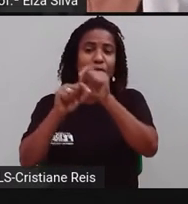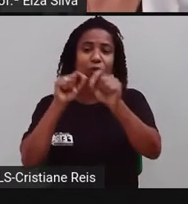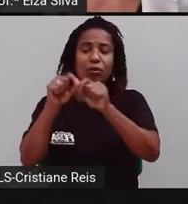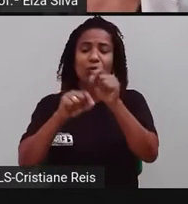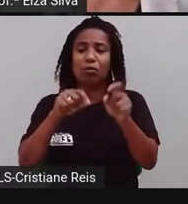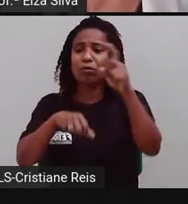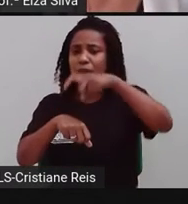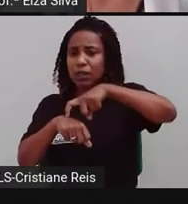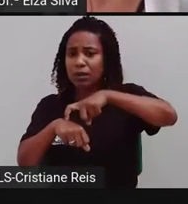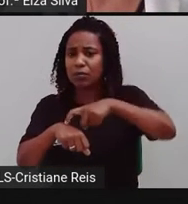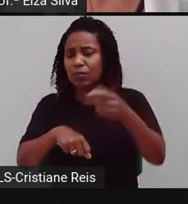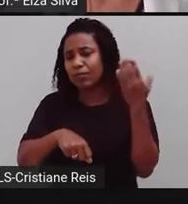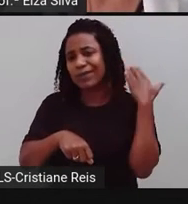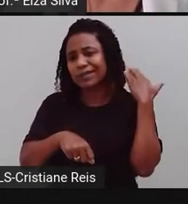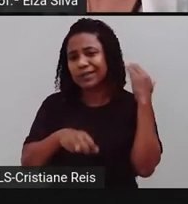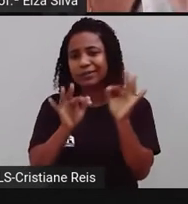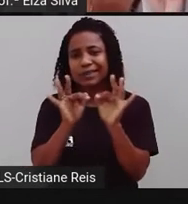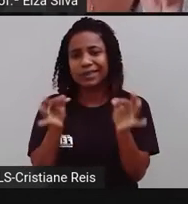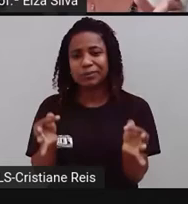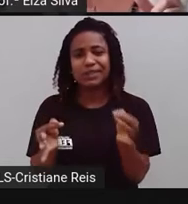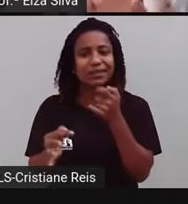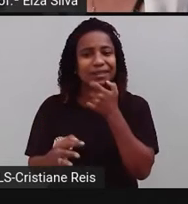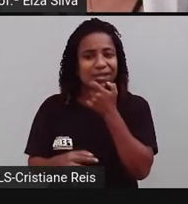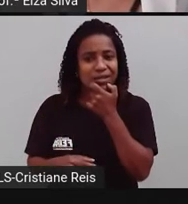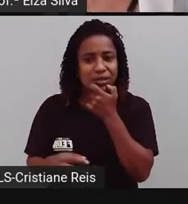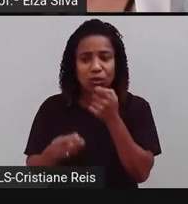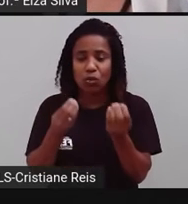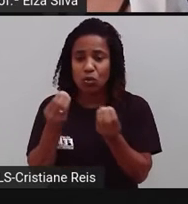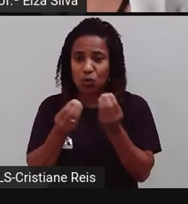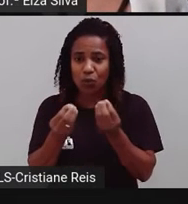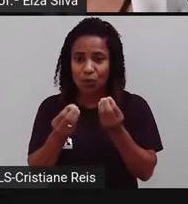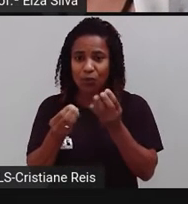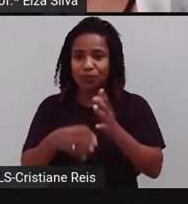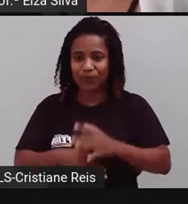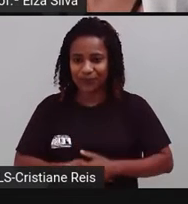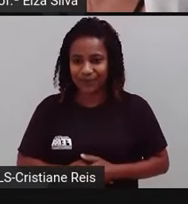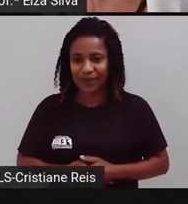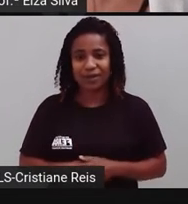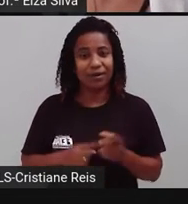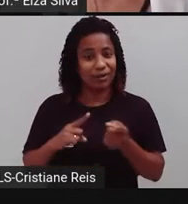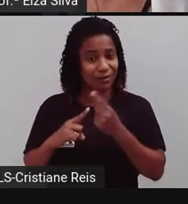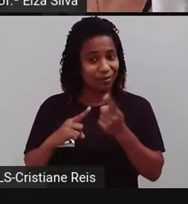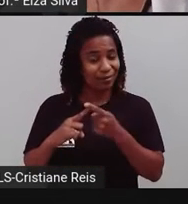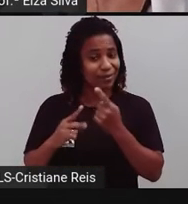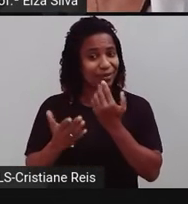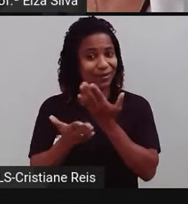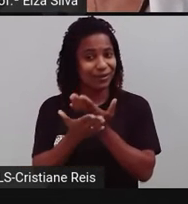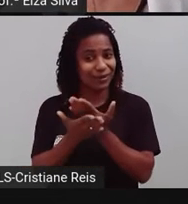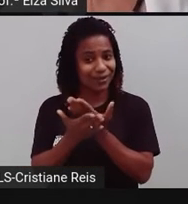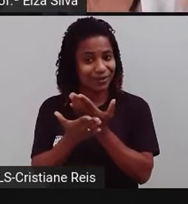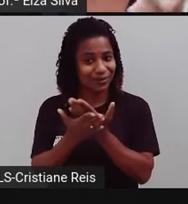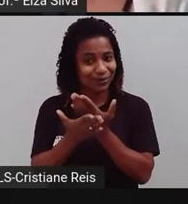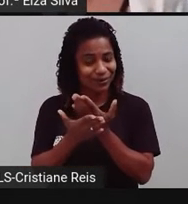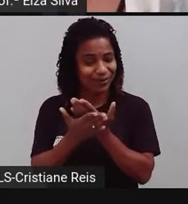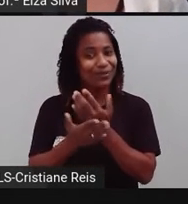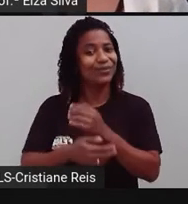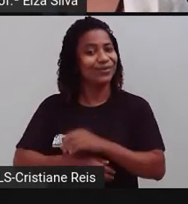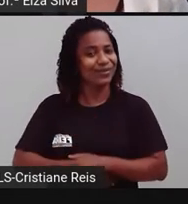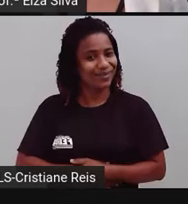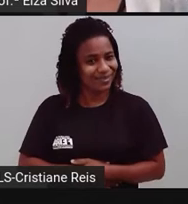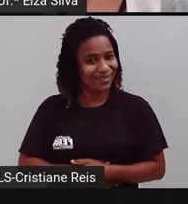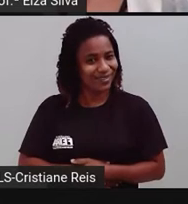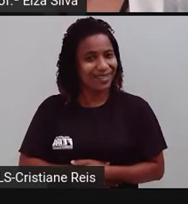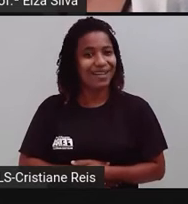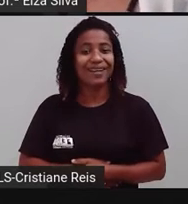passado simples do inglês? Então, primeiro, nós estudamos os irregular verbs and irregular